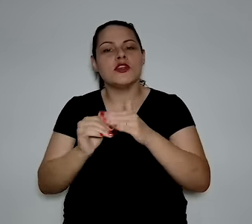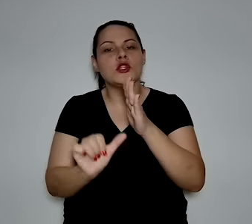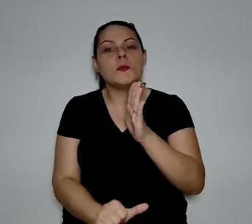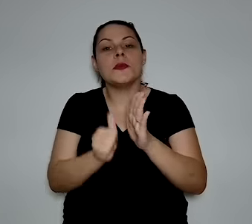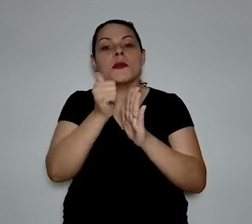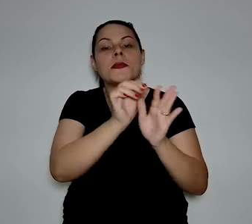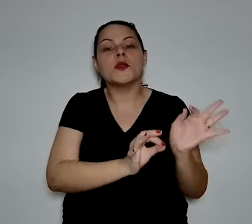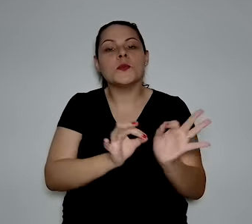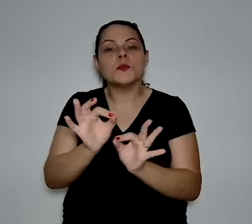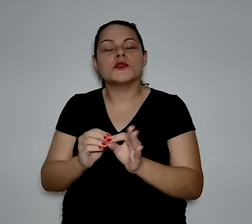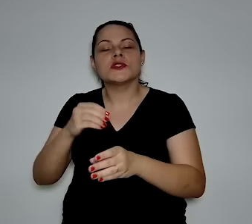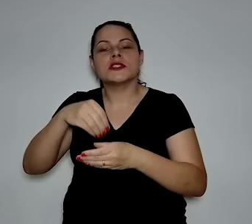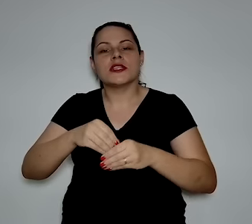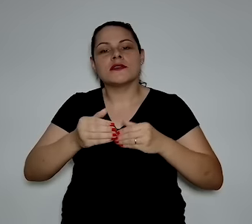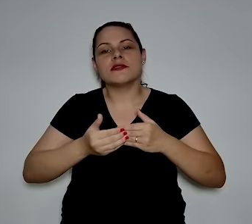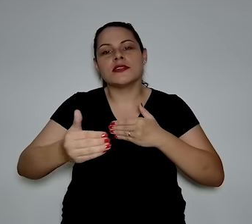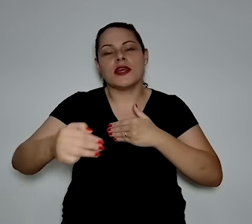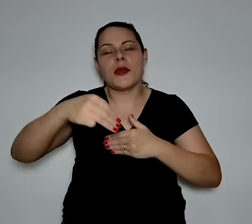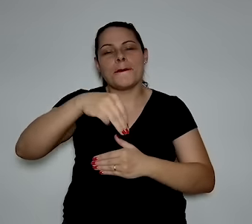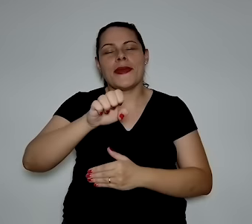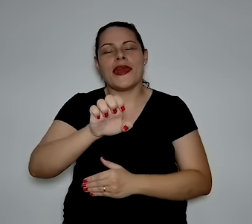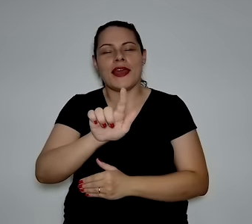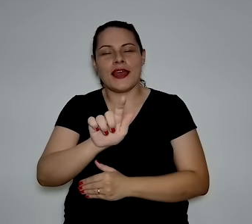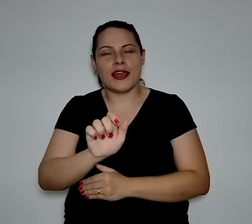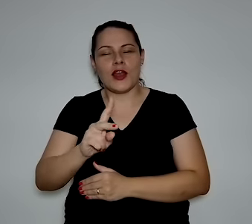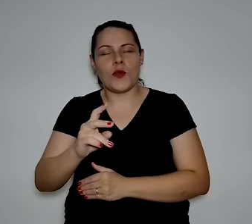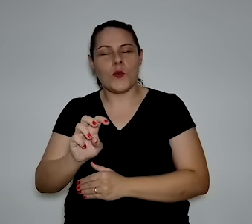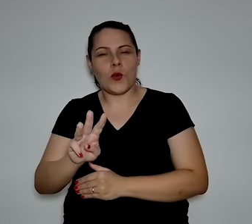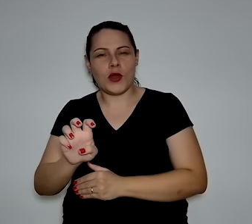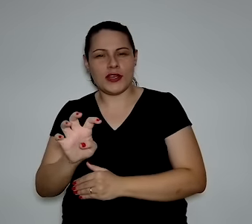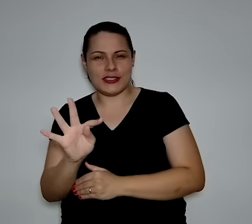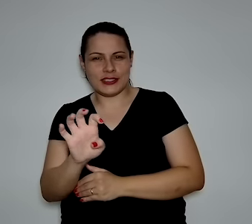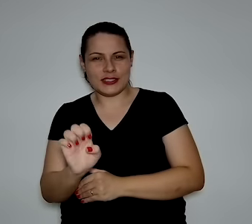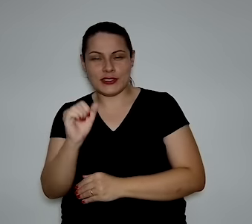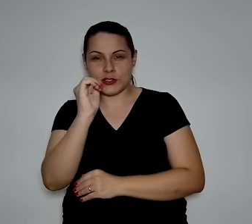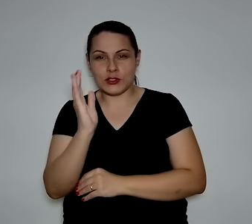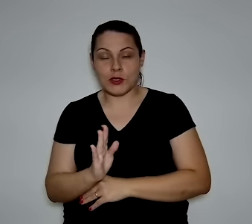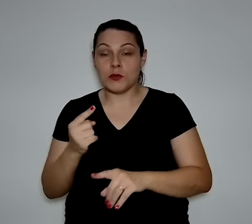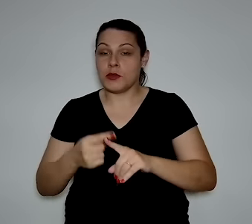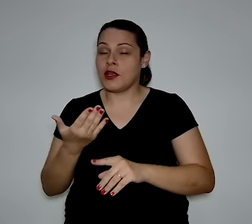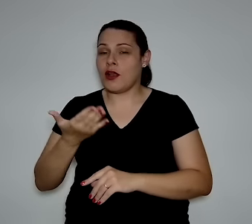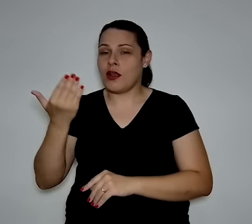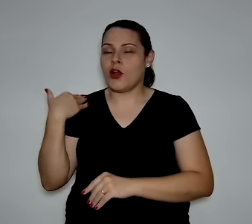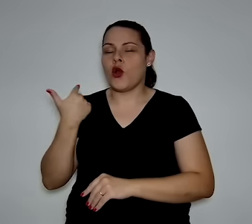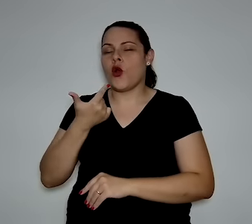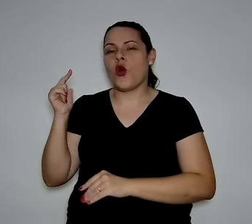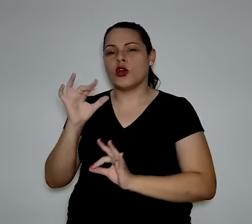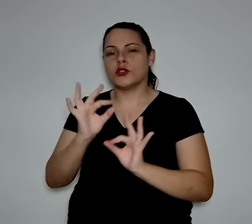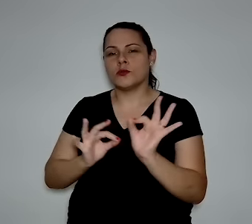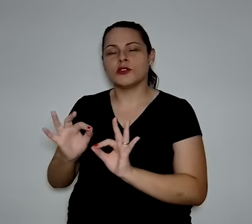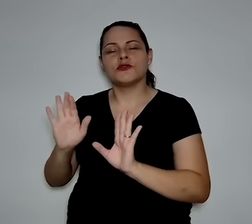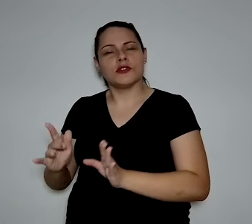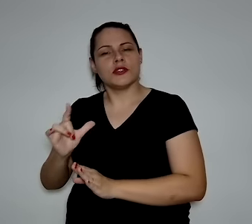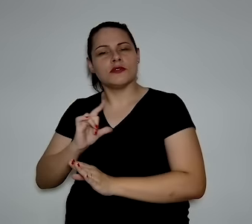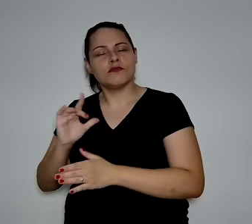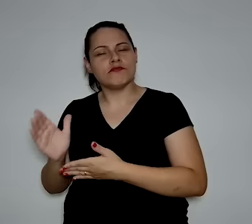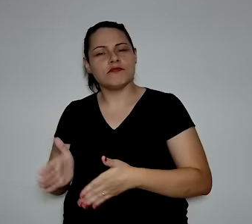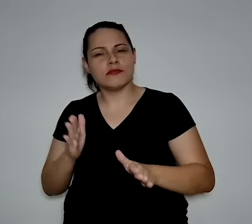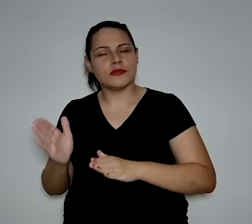desenvolver o primeiro projeto em escala de megawatt do Brasil. Isso é importante dizer. Nós tínhamos outros projetos